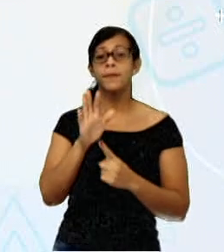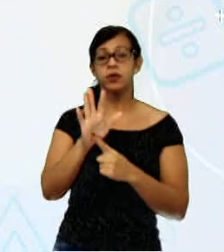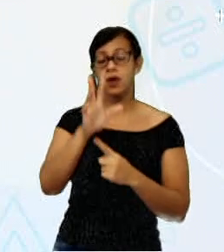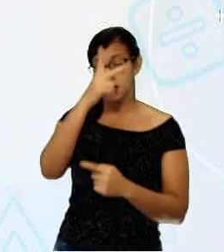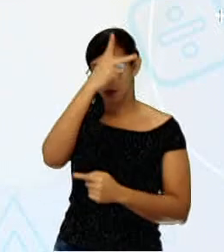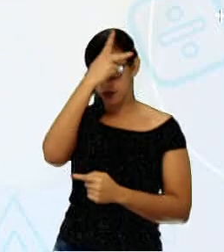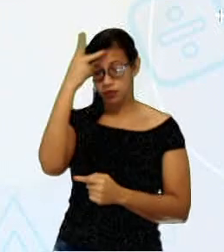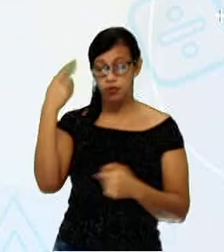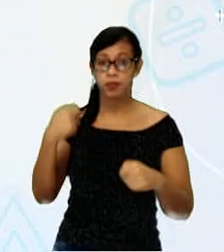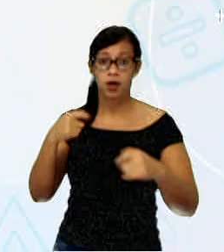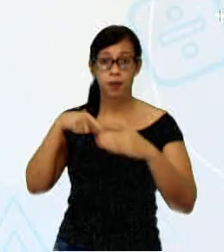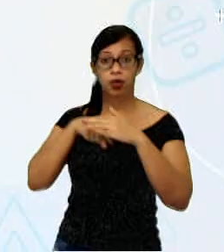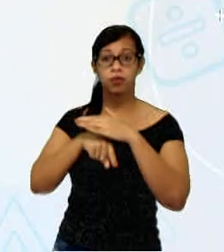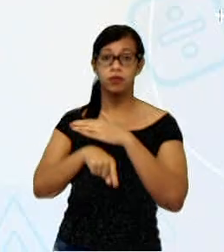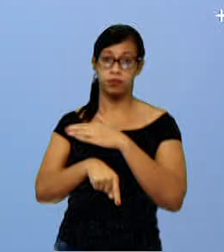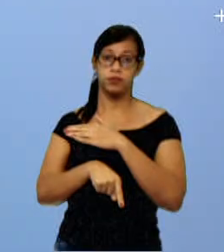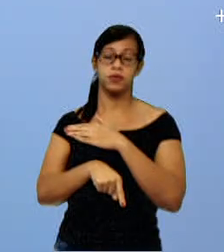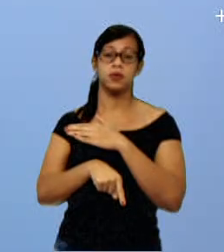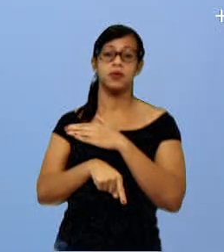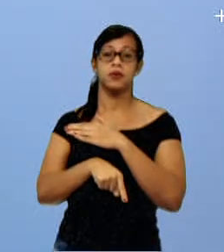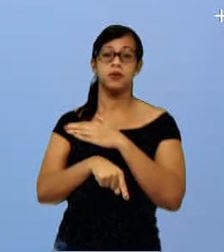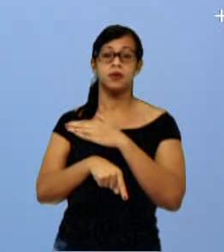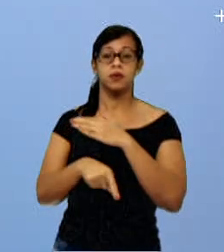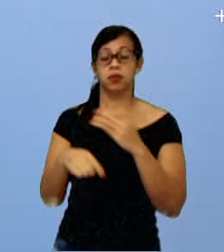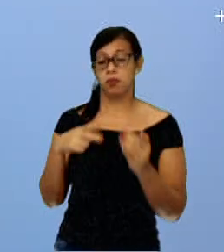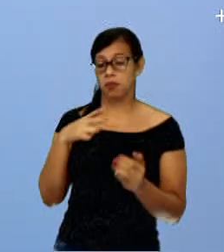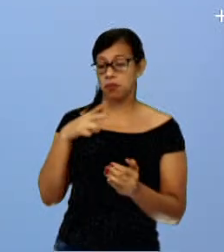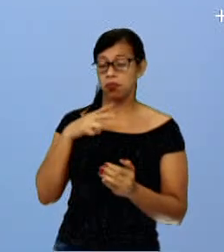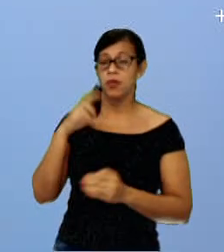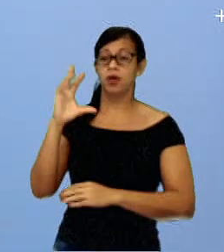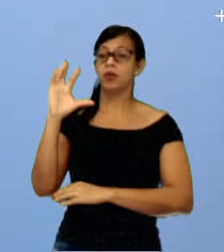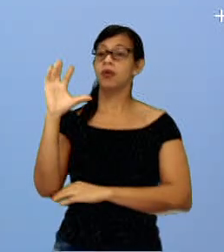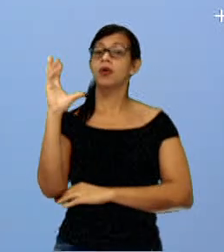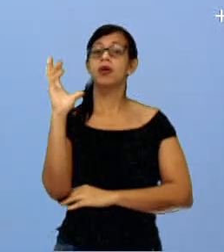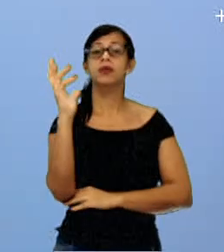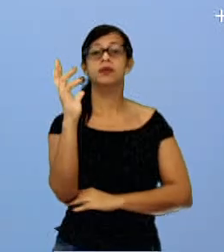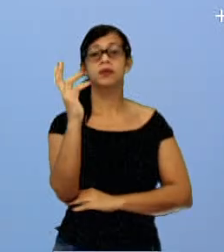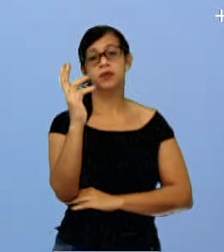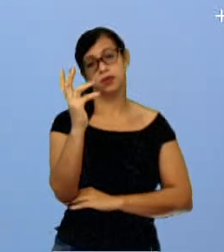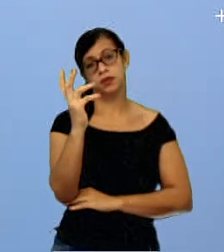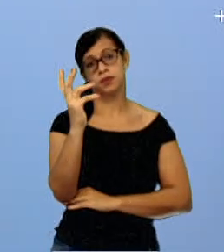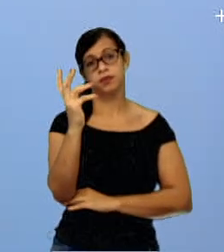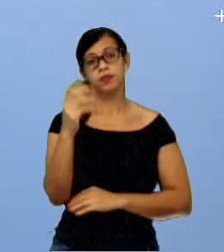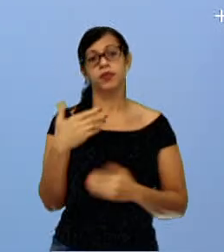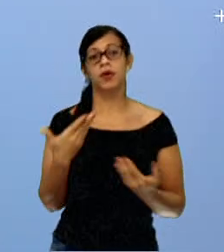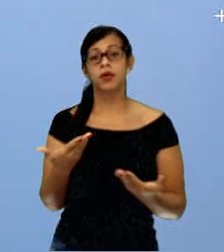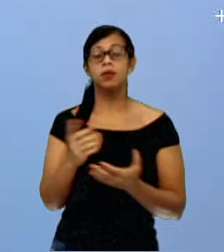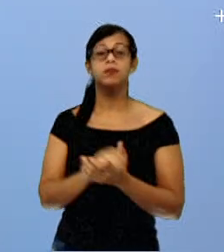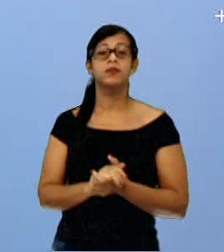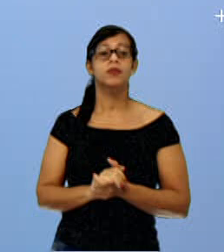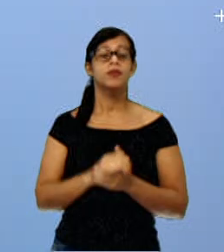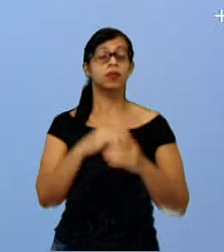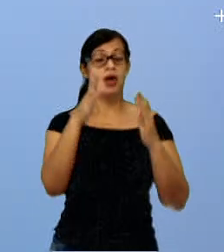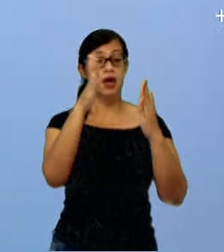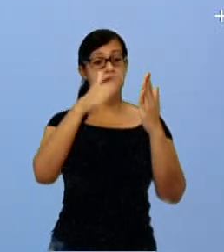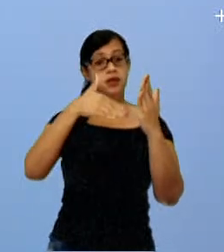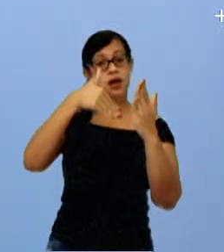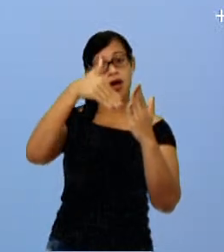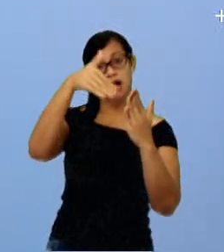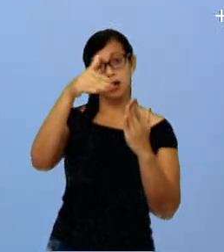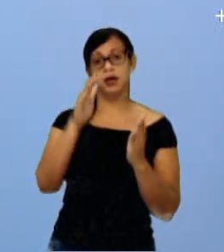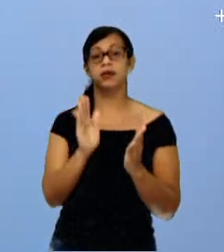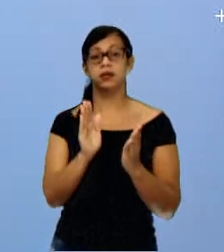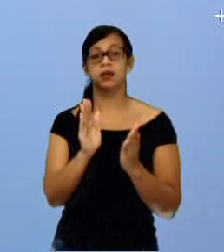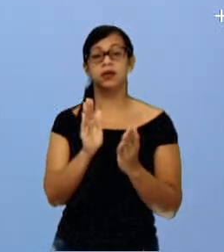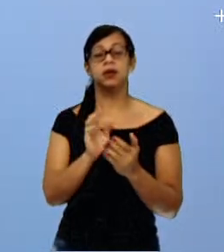natureza. Então, a arte sumier, ela vai ter essa característica, né, de uma arte ligada com aspectos da